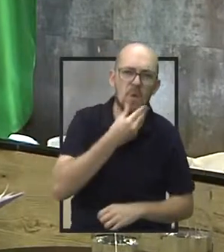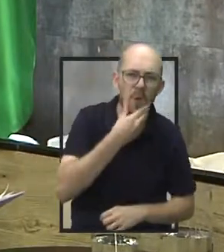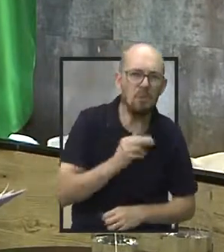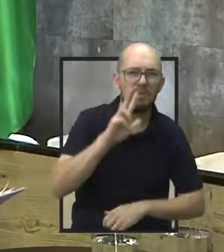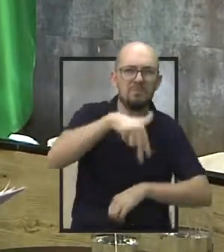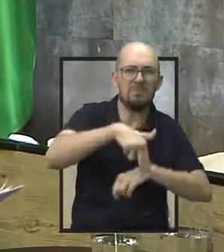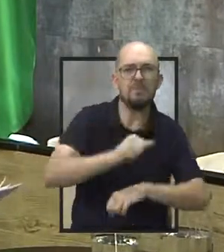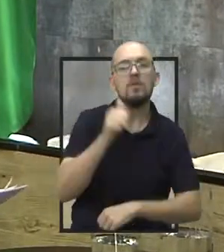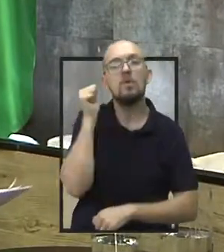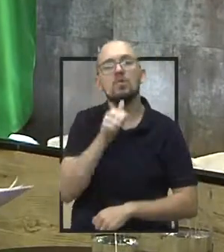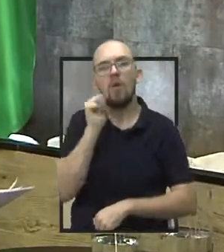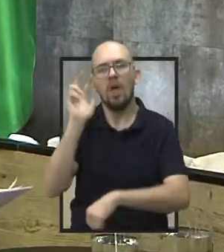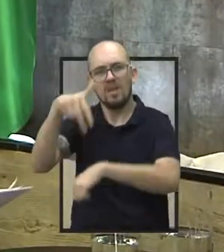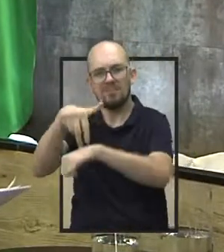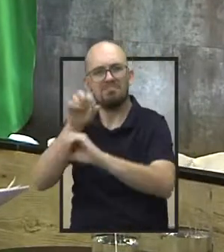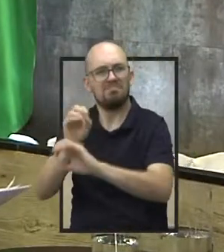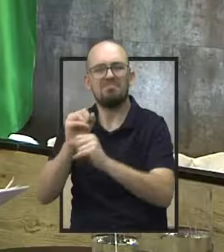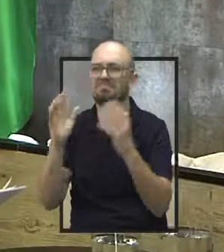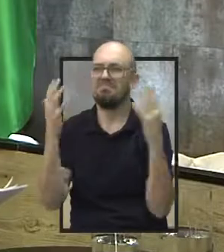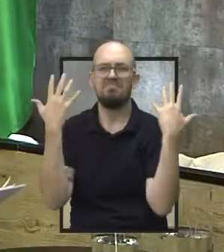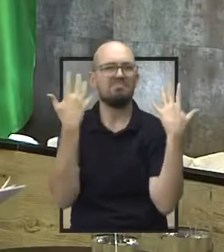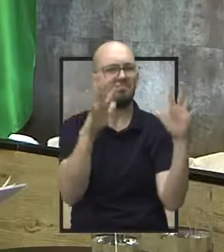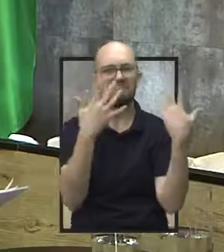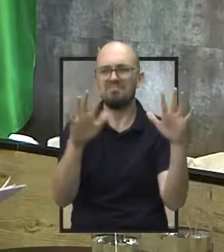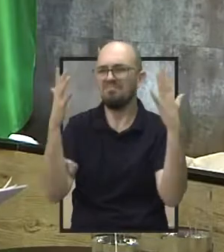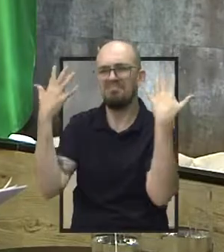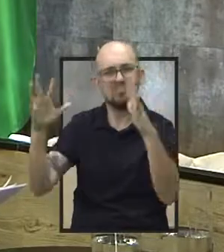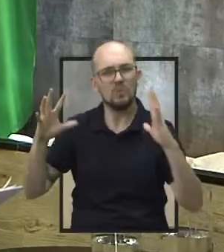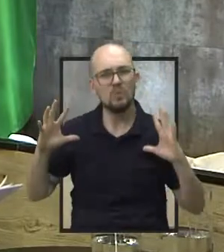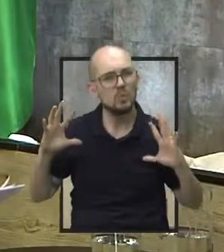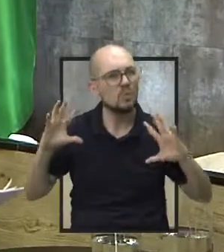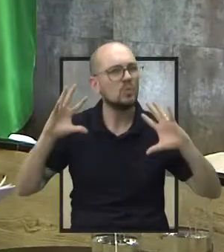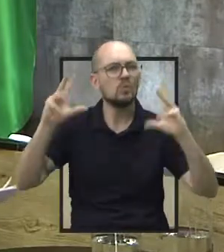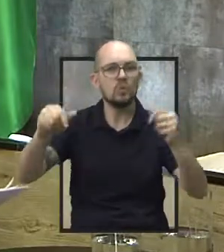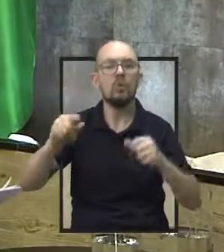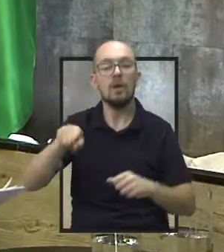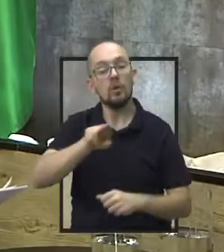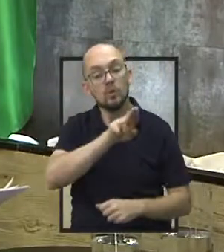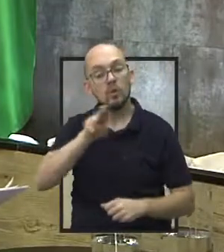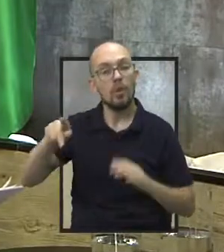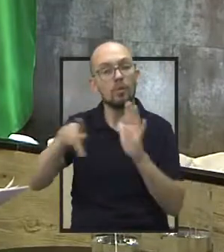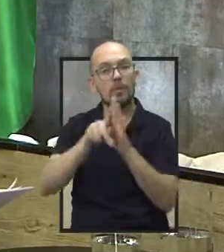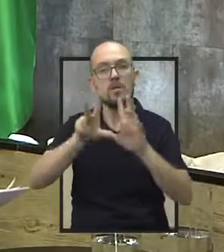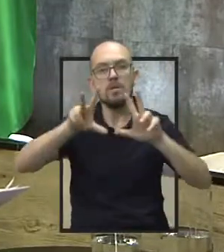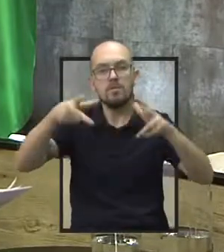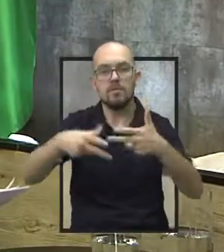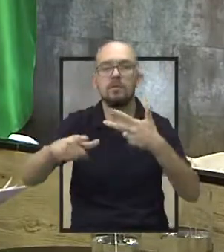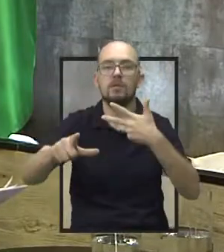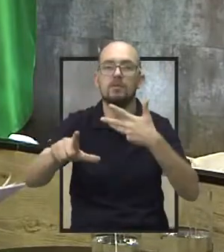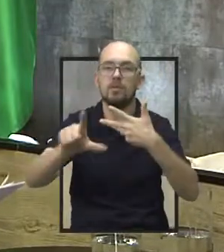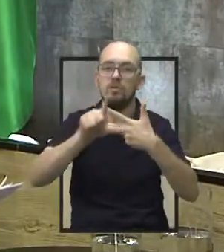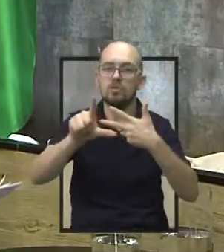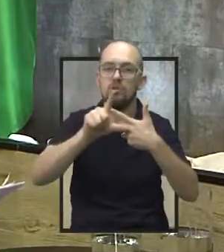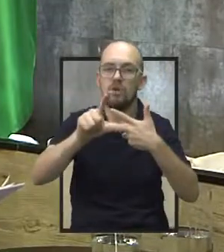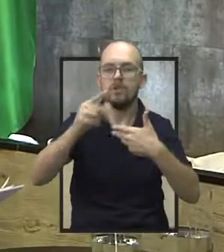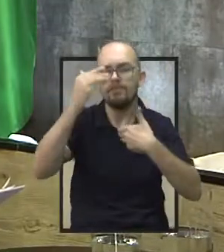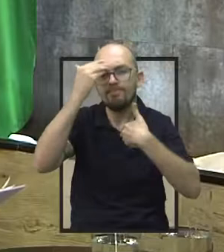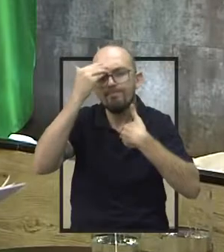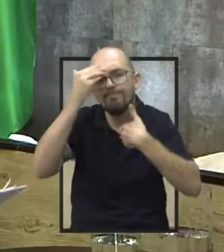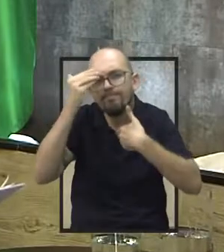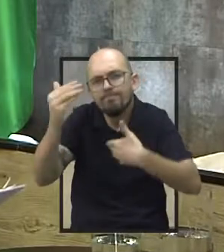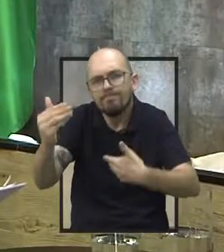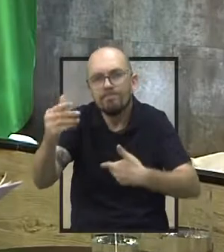como policiais femininos, parabenizar realmente a todos eles em nome da nossa Câmara Municipal do Poder Legislativo e